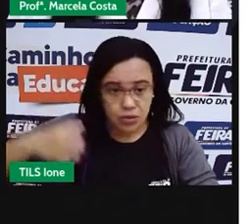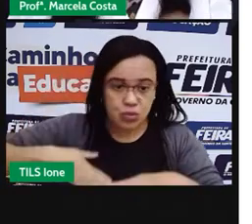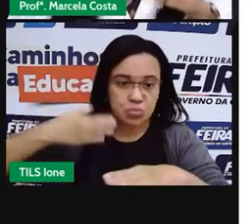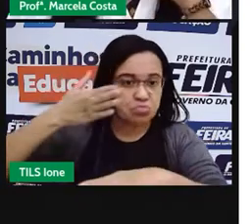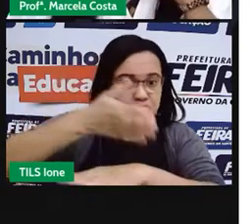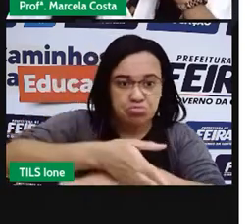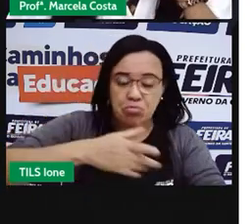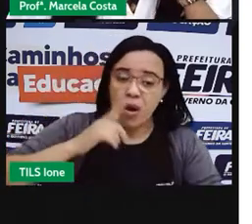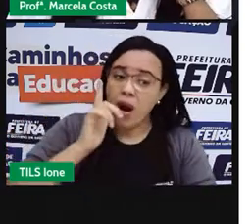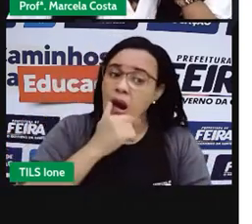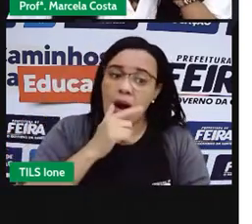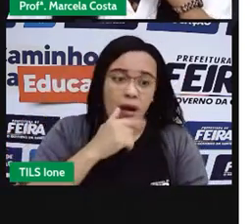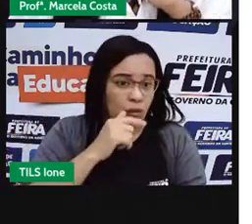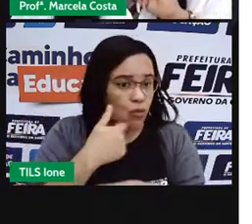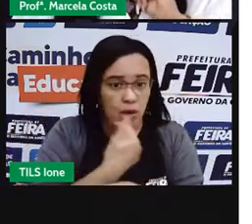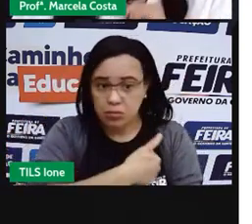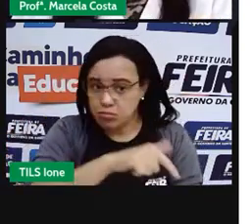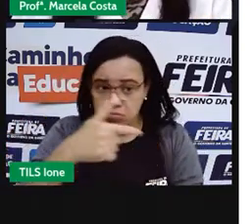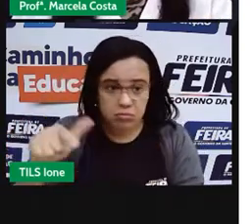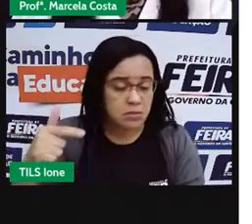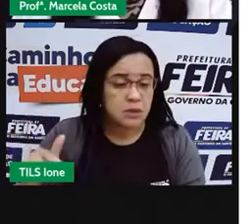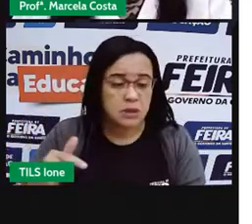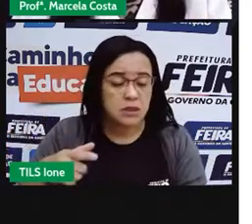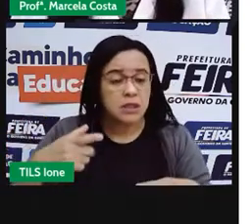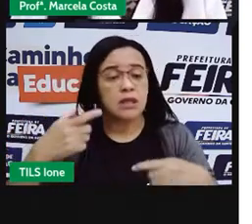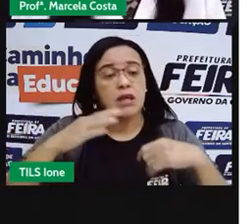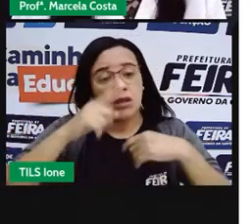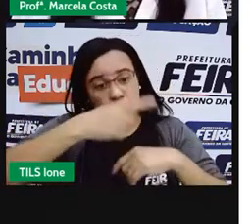economizar.